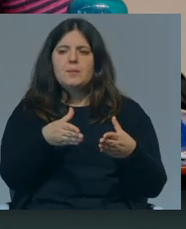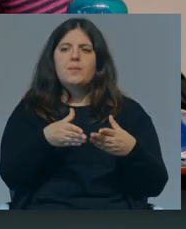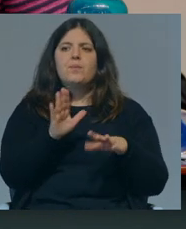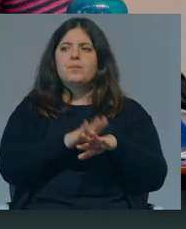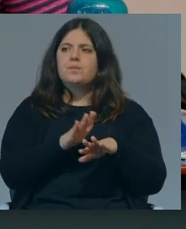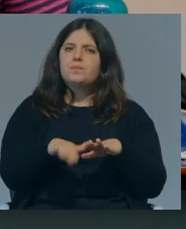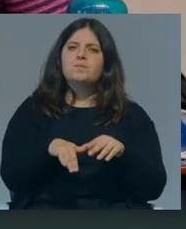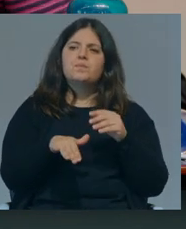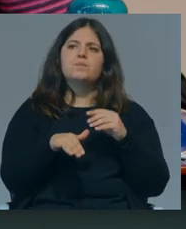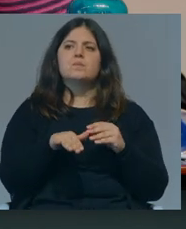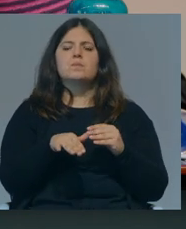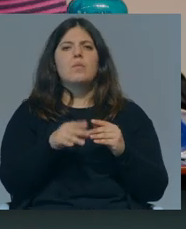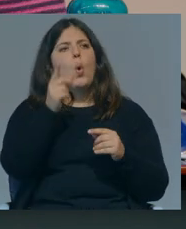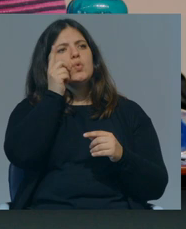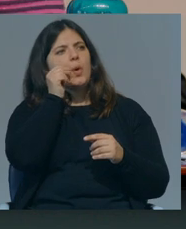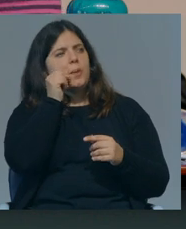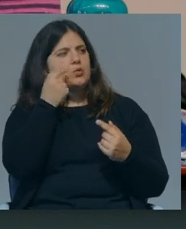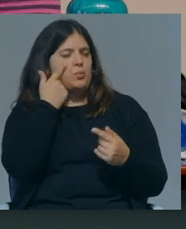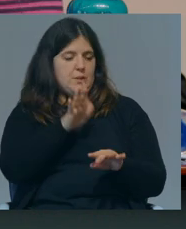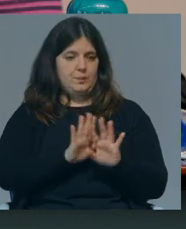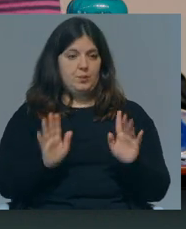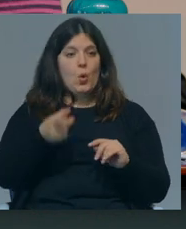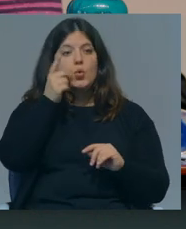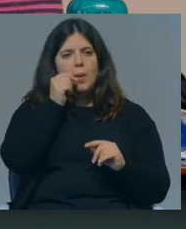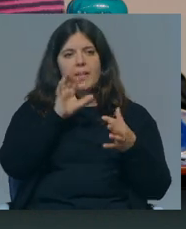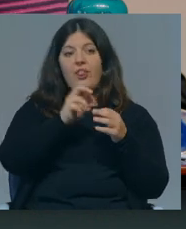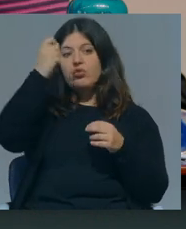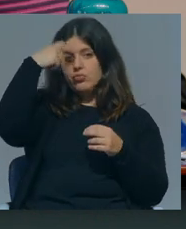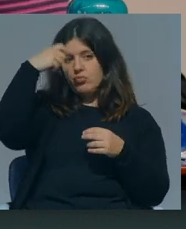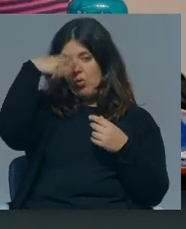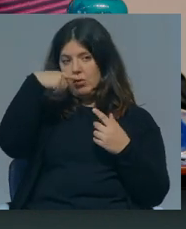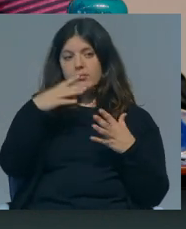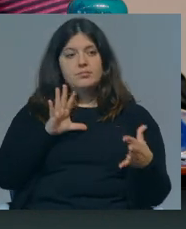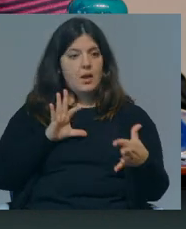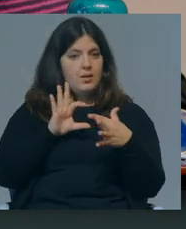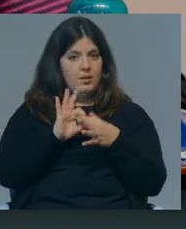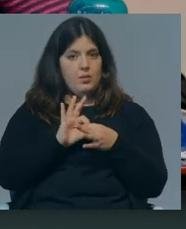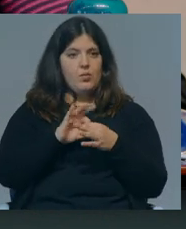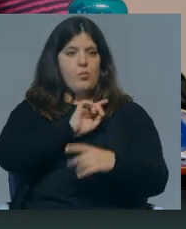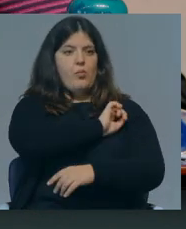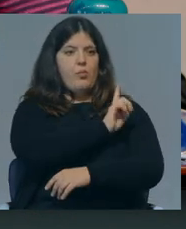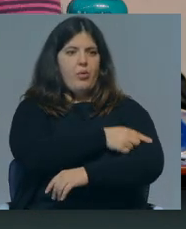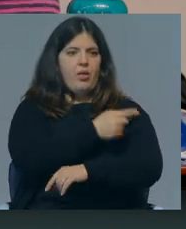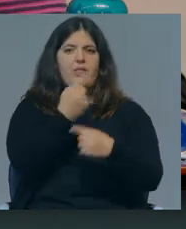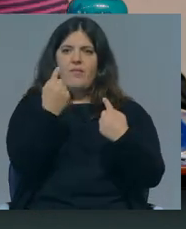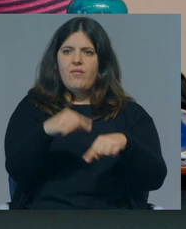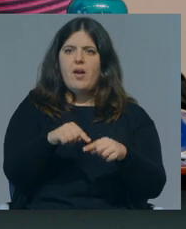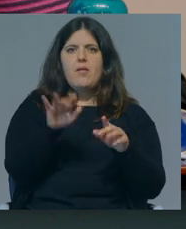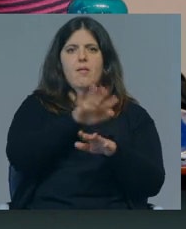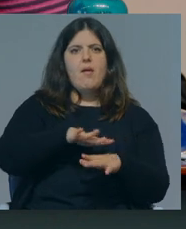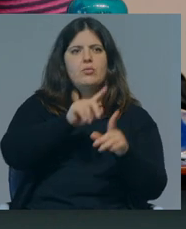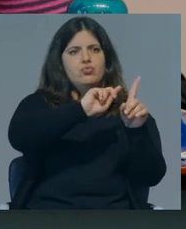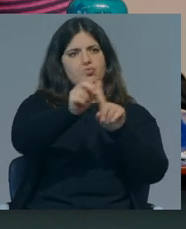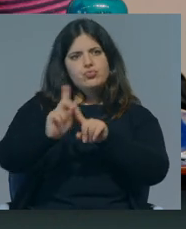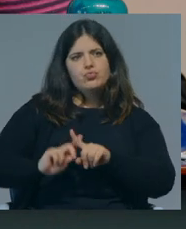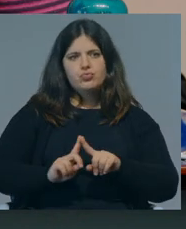da... Quer dizer, os homens, vamos lá ver, os homens historicamente tiveram o poder em todas as suas dimensões,